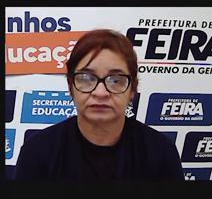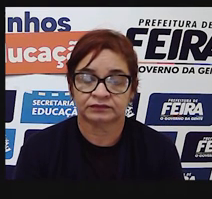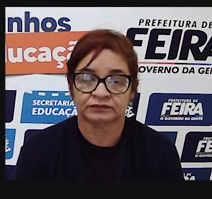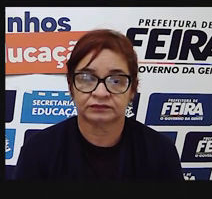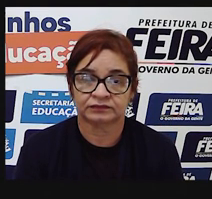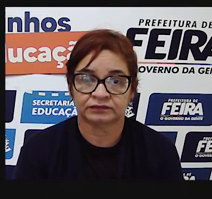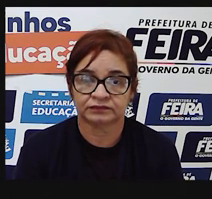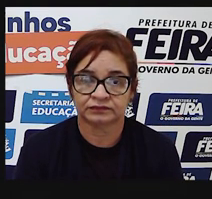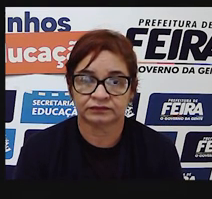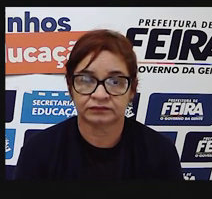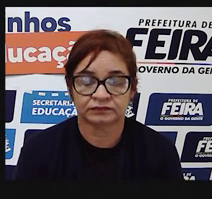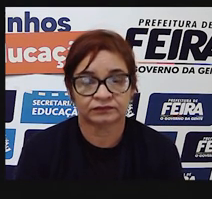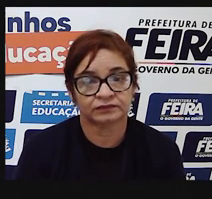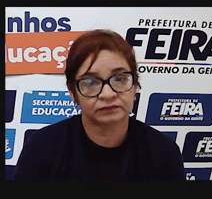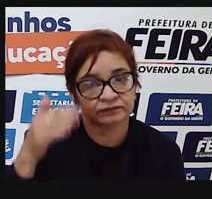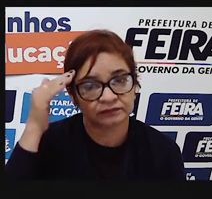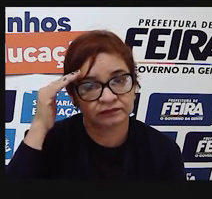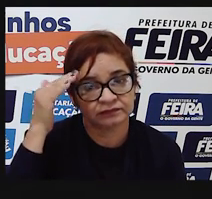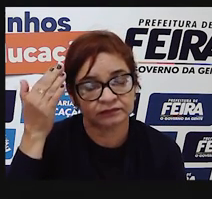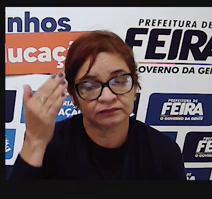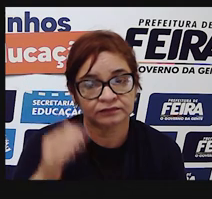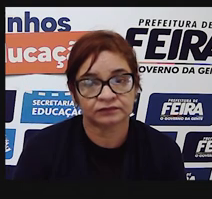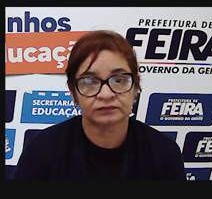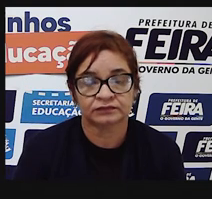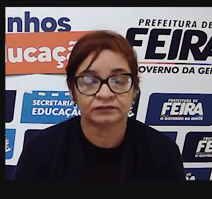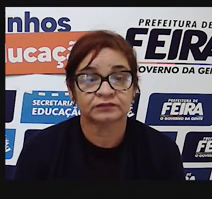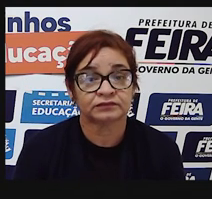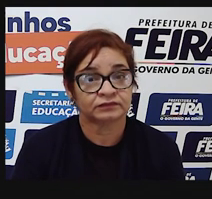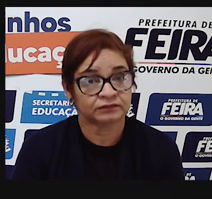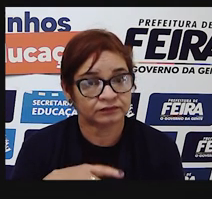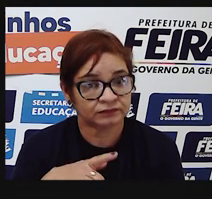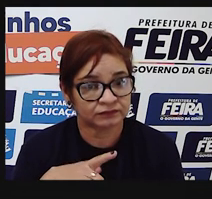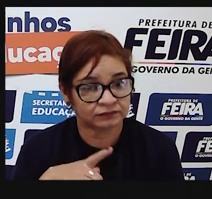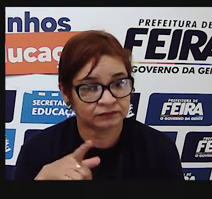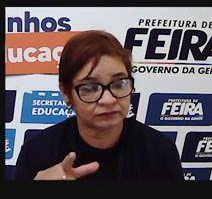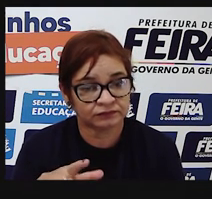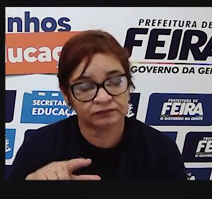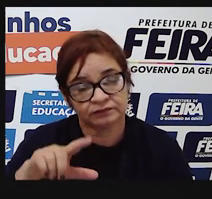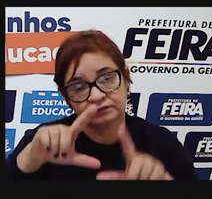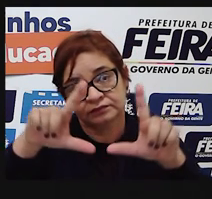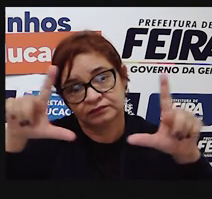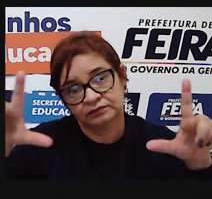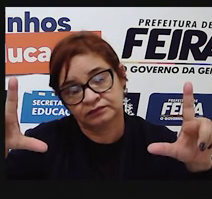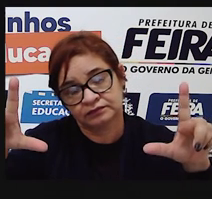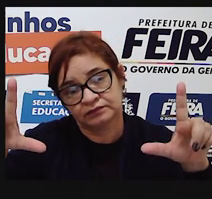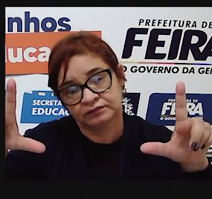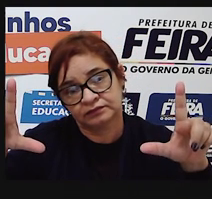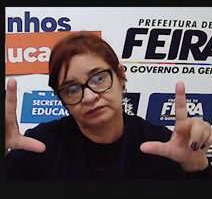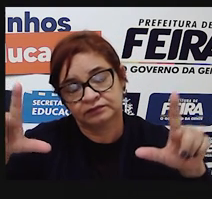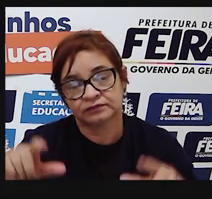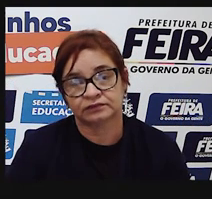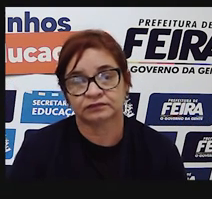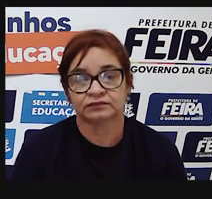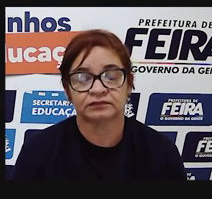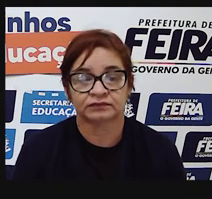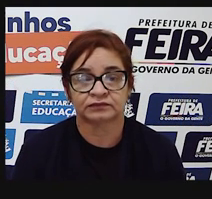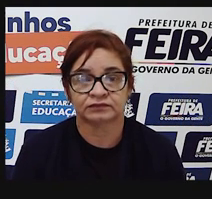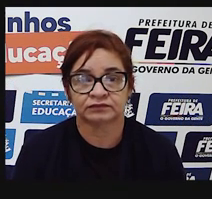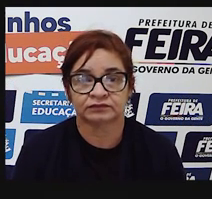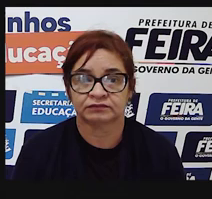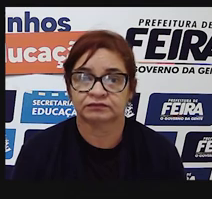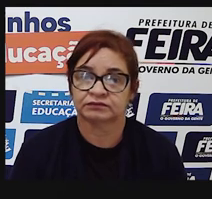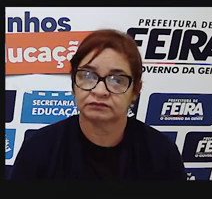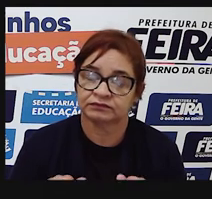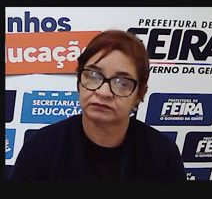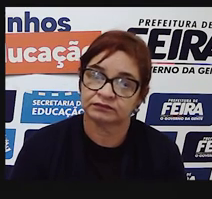Algo assertivo. Havia um quadro de Monet na parede da sala. Eu poderia dizer, não havia um